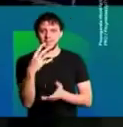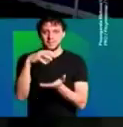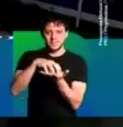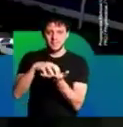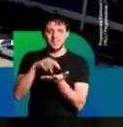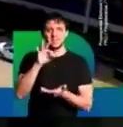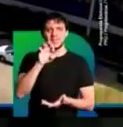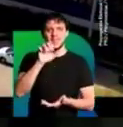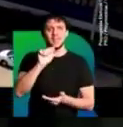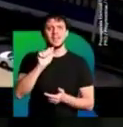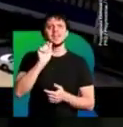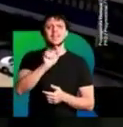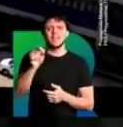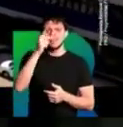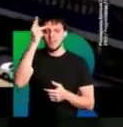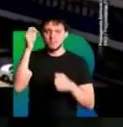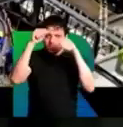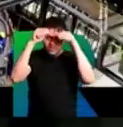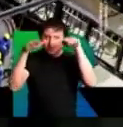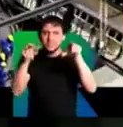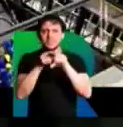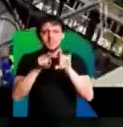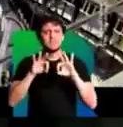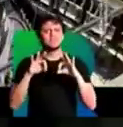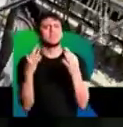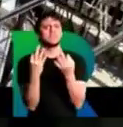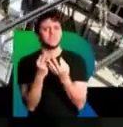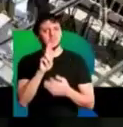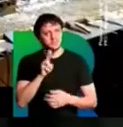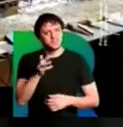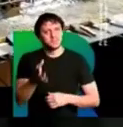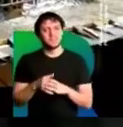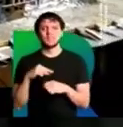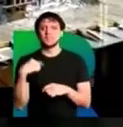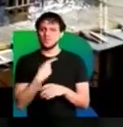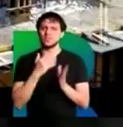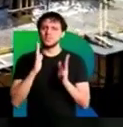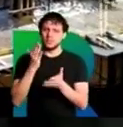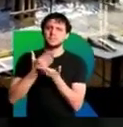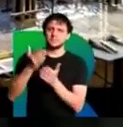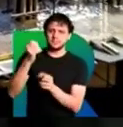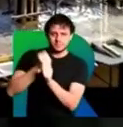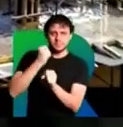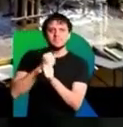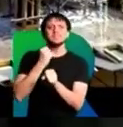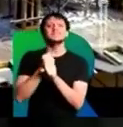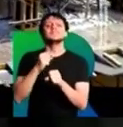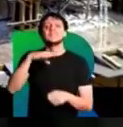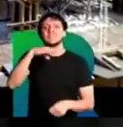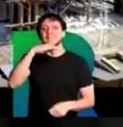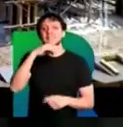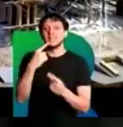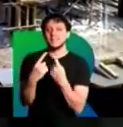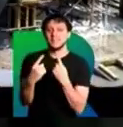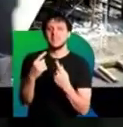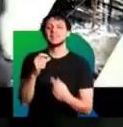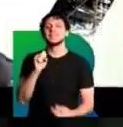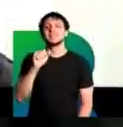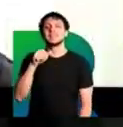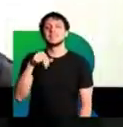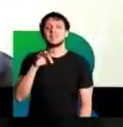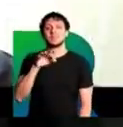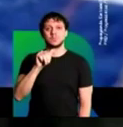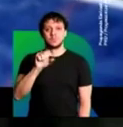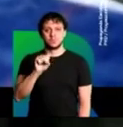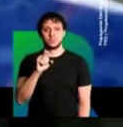autista e seus familiares. Que já estamos construindo ali em Santana, na Avenida Santos Dumont. Será um em cada região da cidade.